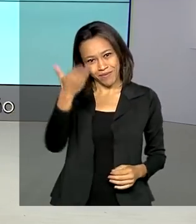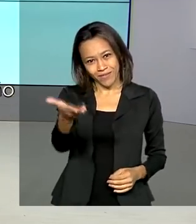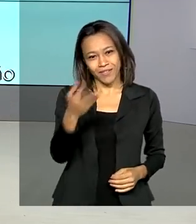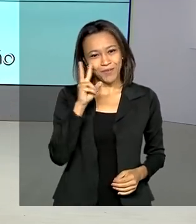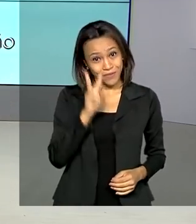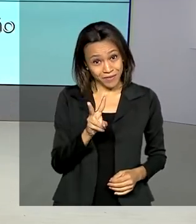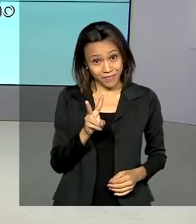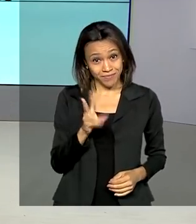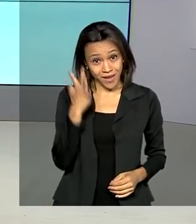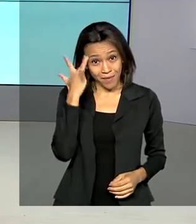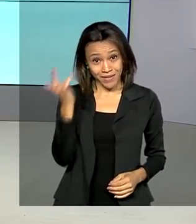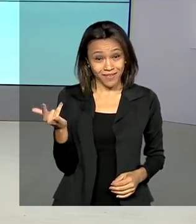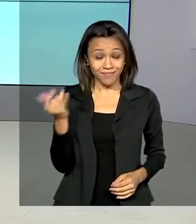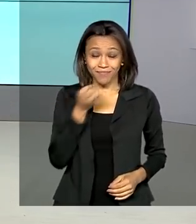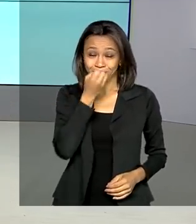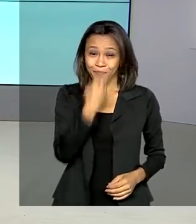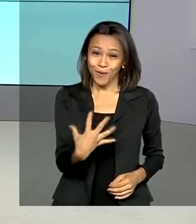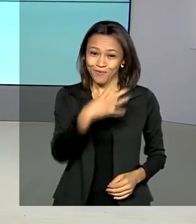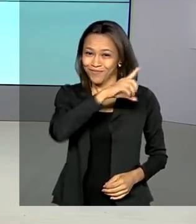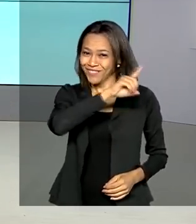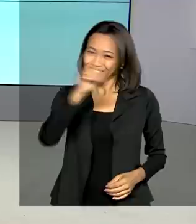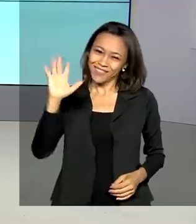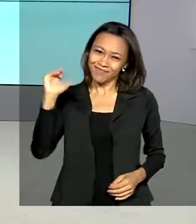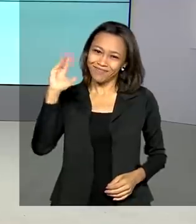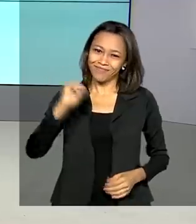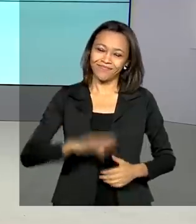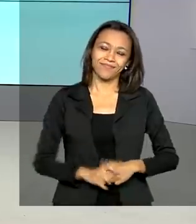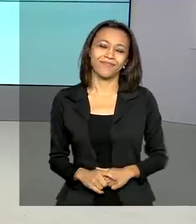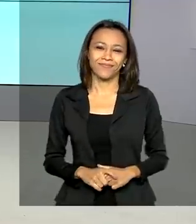você. Nos vemos amanhã. Bom dia e até lá.